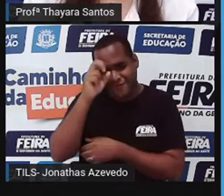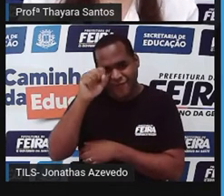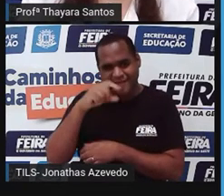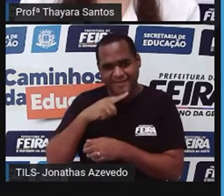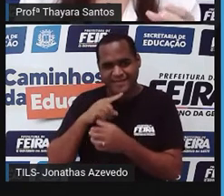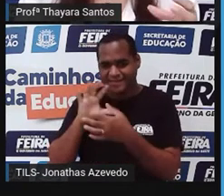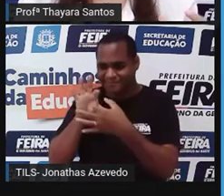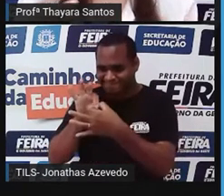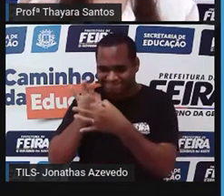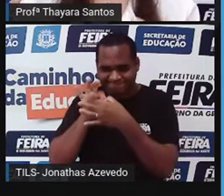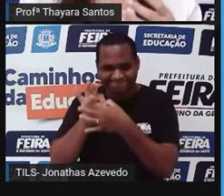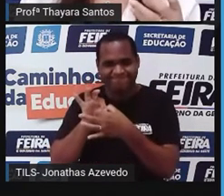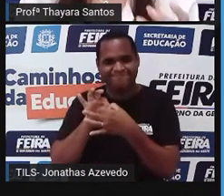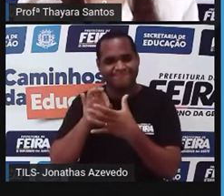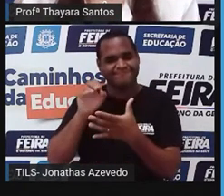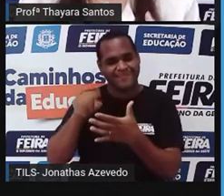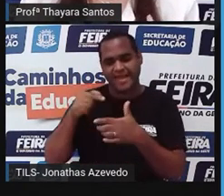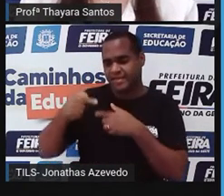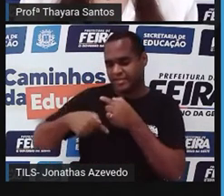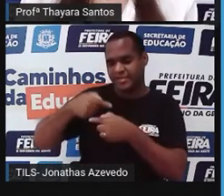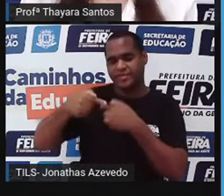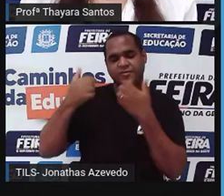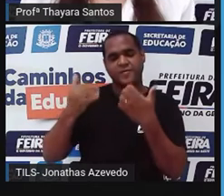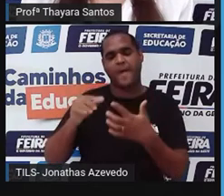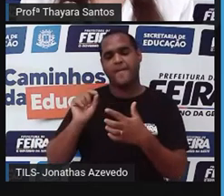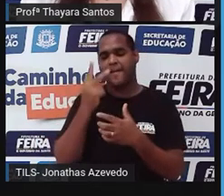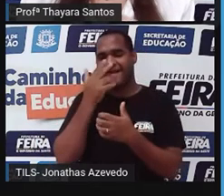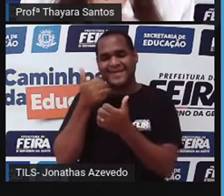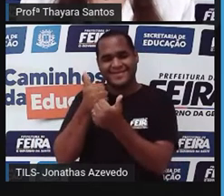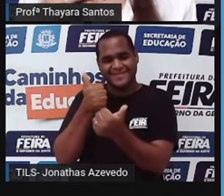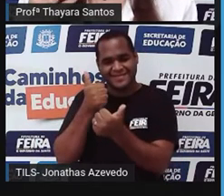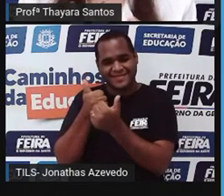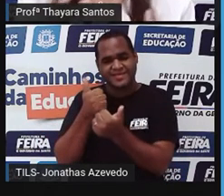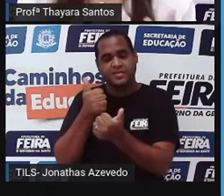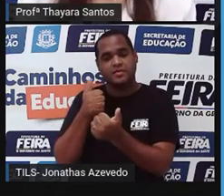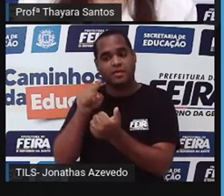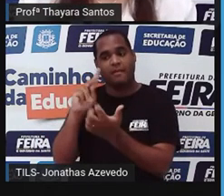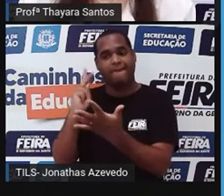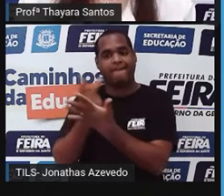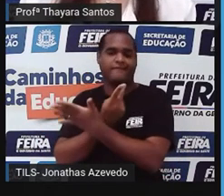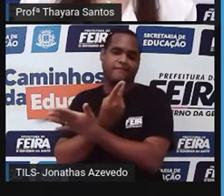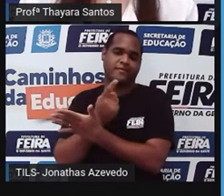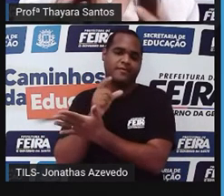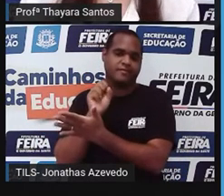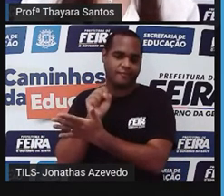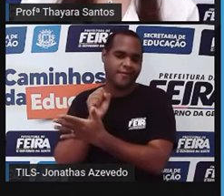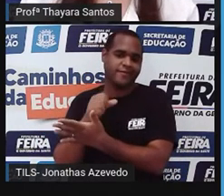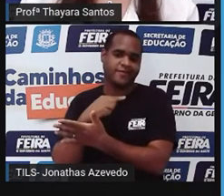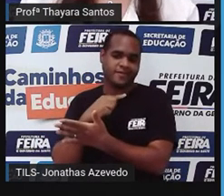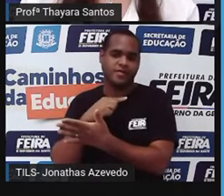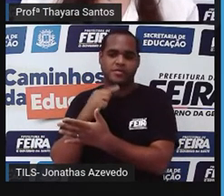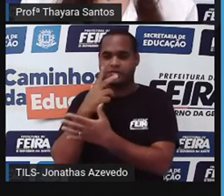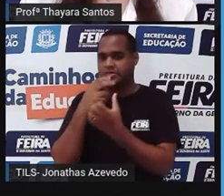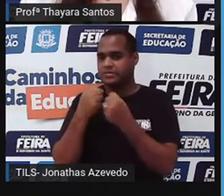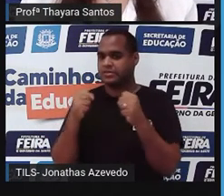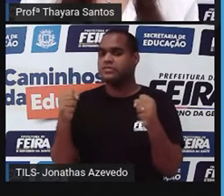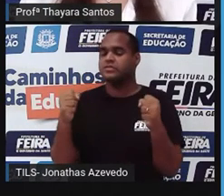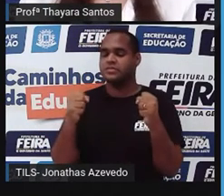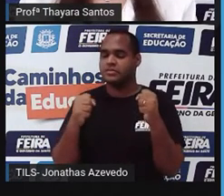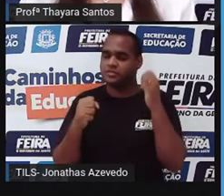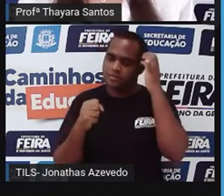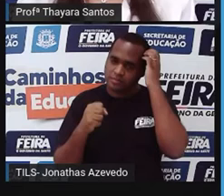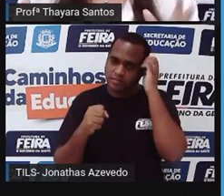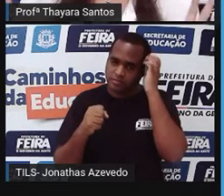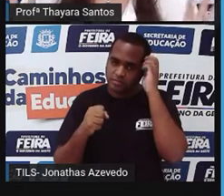próximo, nosso material genético também é muito próximo. A chance de ocorrer algum erro genético ali é grande nesses casos.